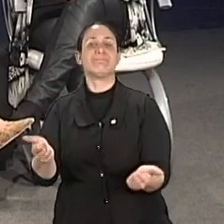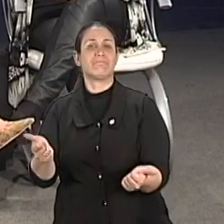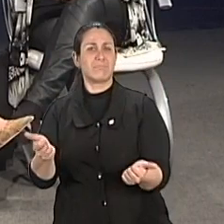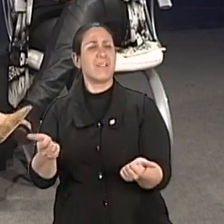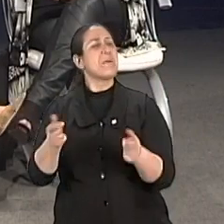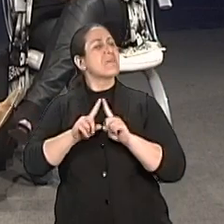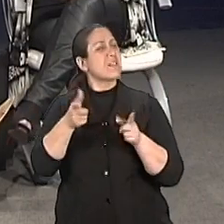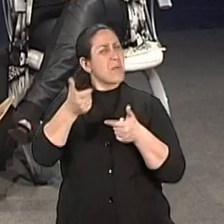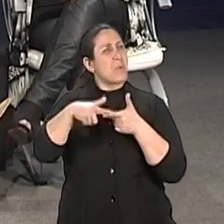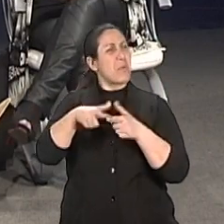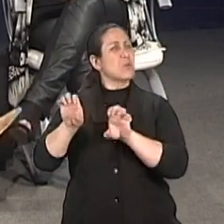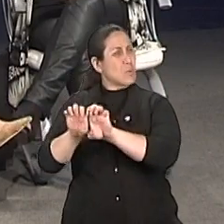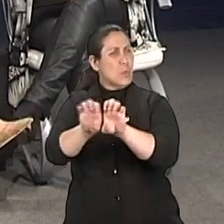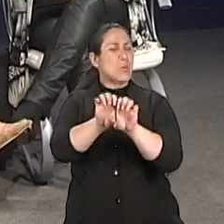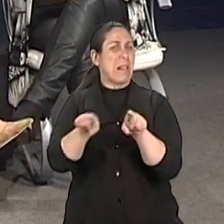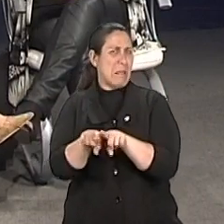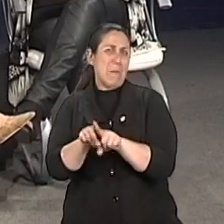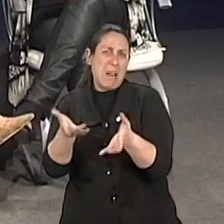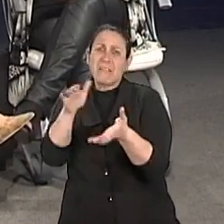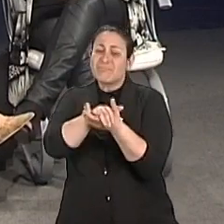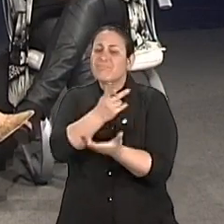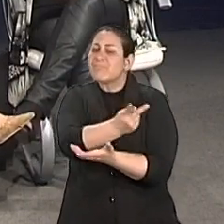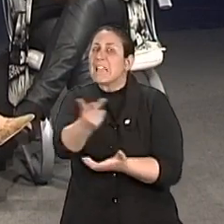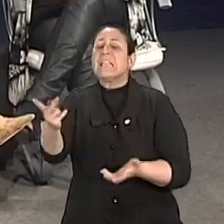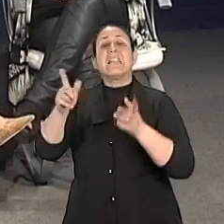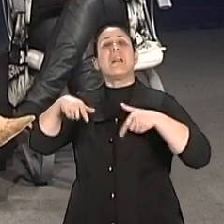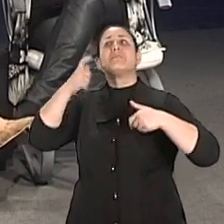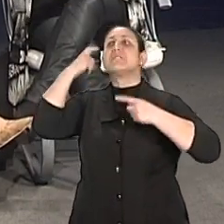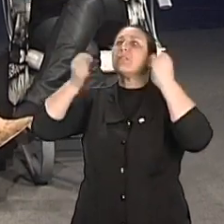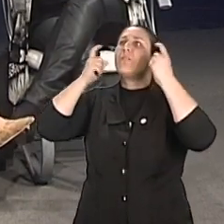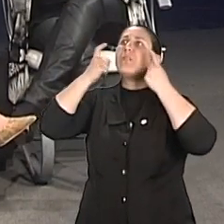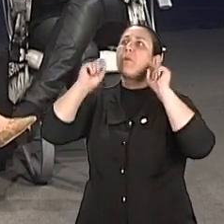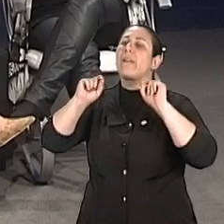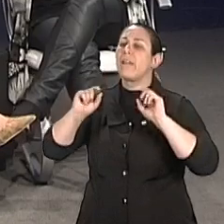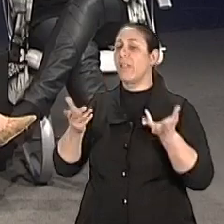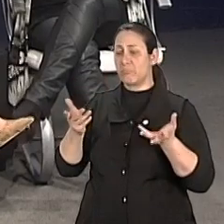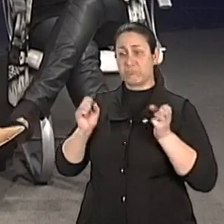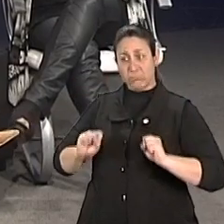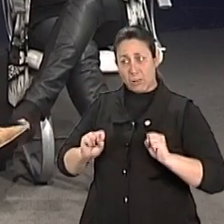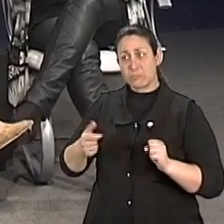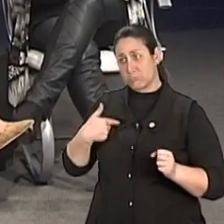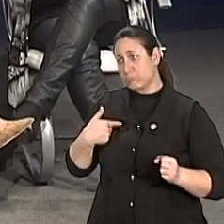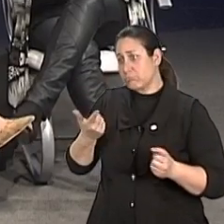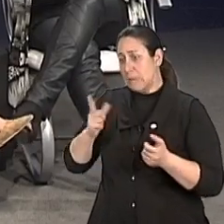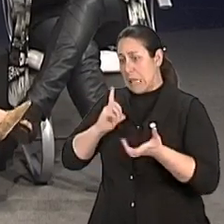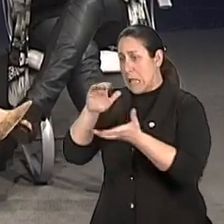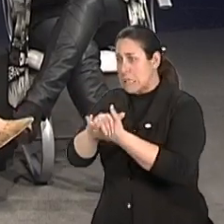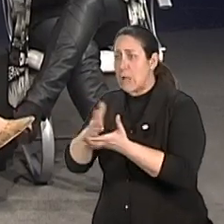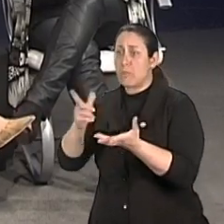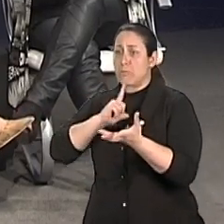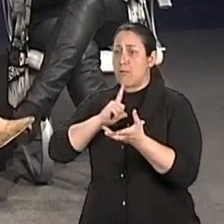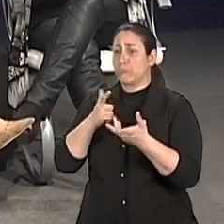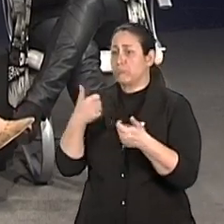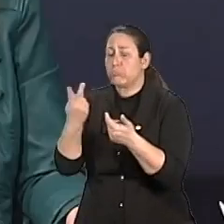casais, né? Com certeza, os casais, tu diz, dentro dos... Dentro desse... Existem casais, a gente também não